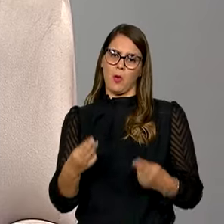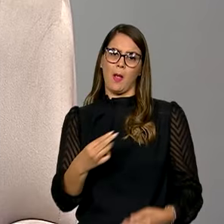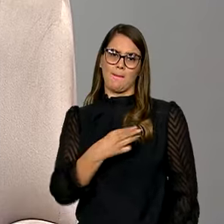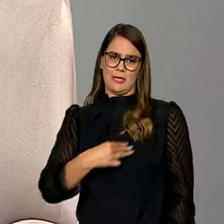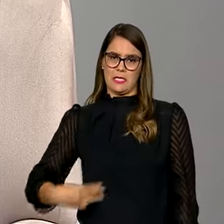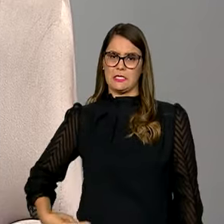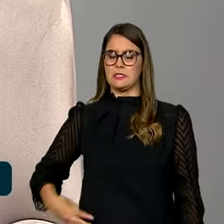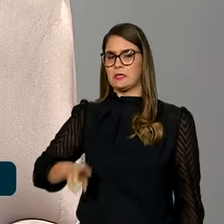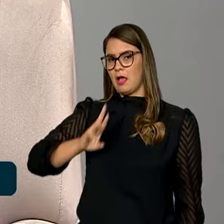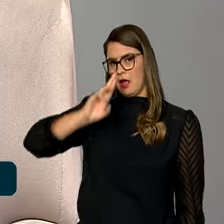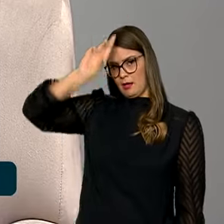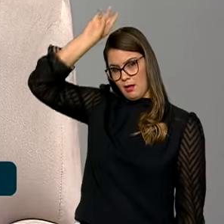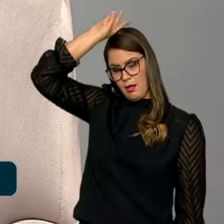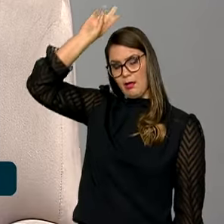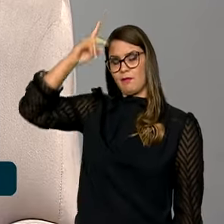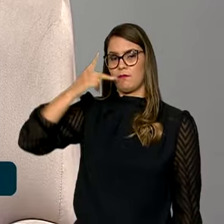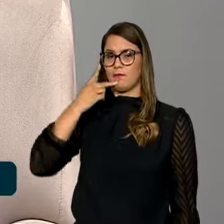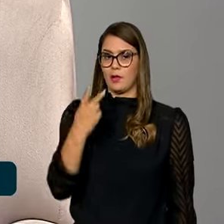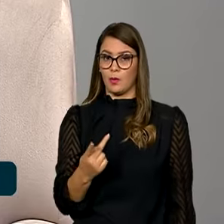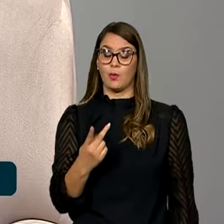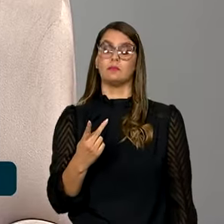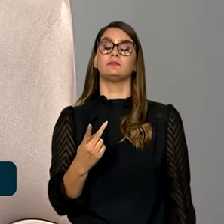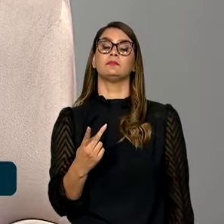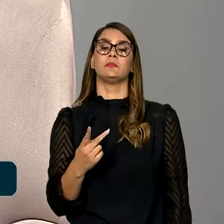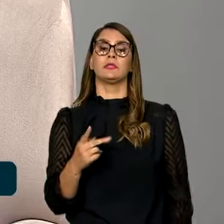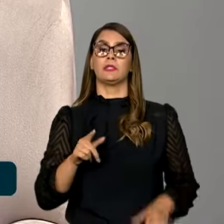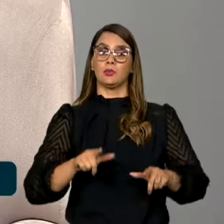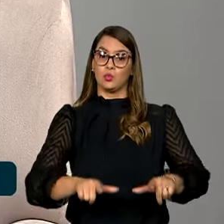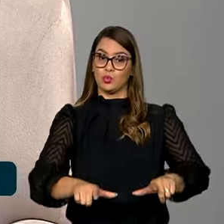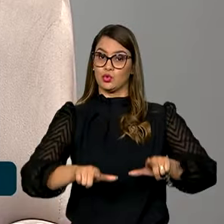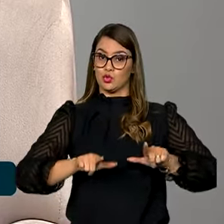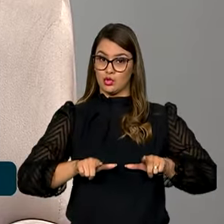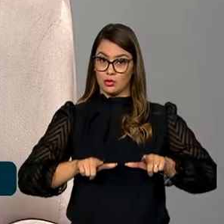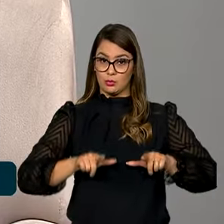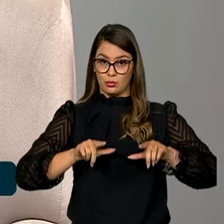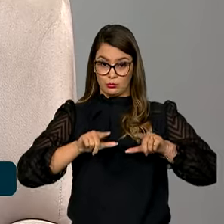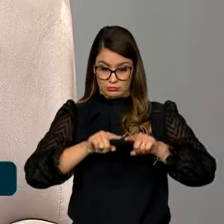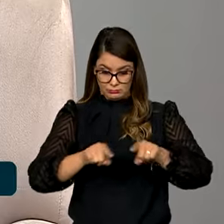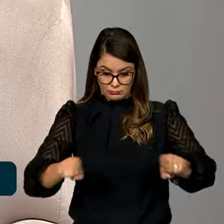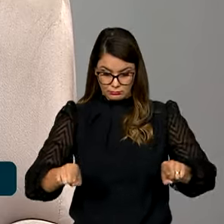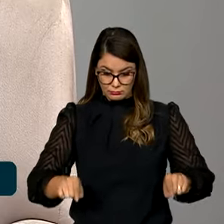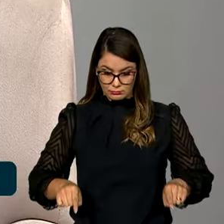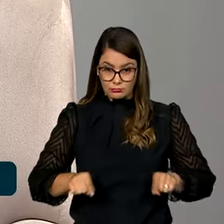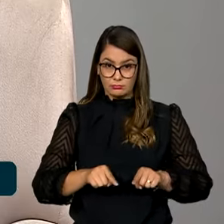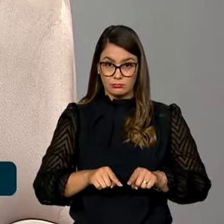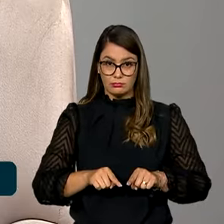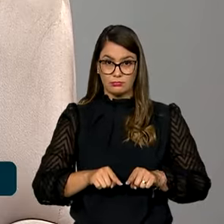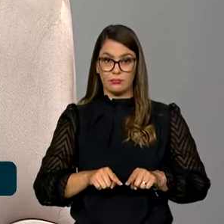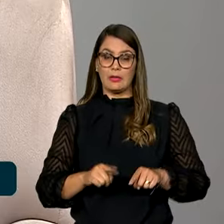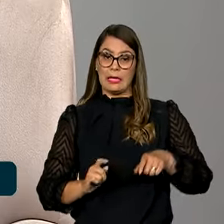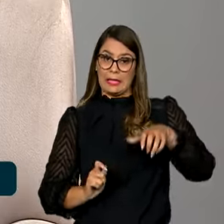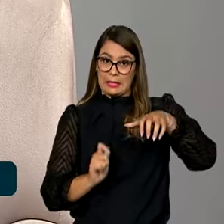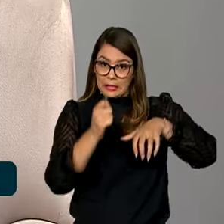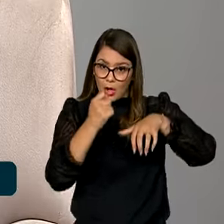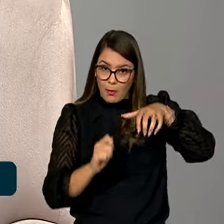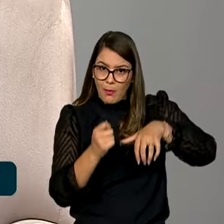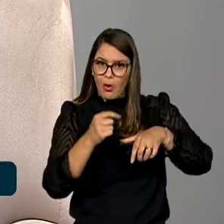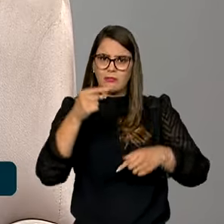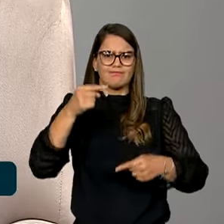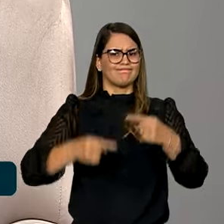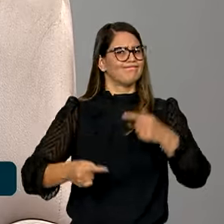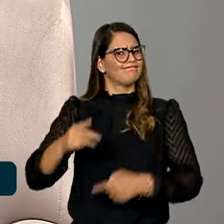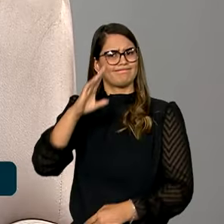Aniele Franco várias vezes, que a titulação de terras quilombolas é uma política prioritária